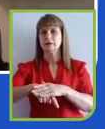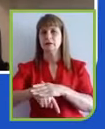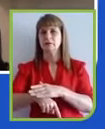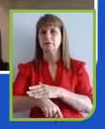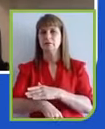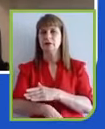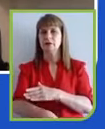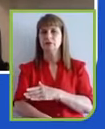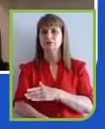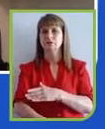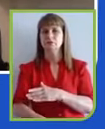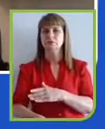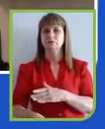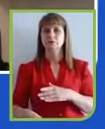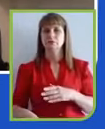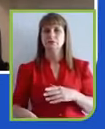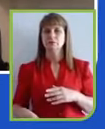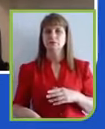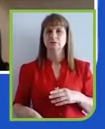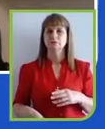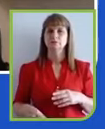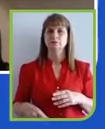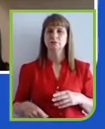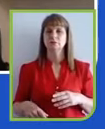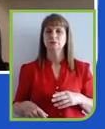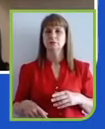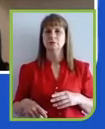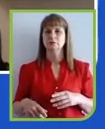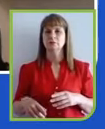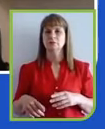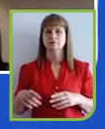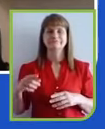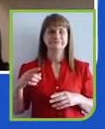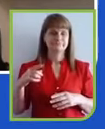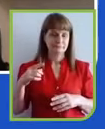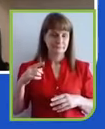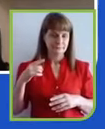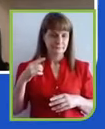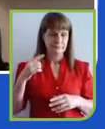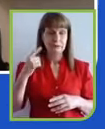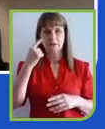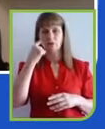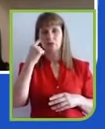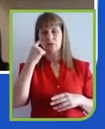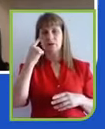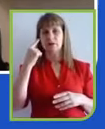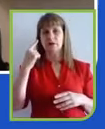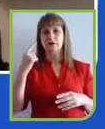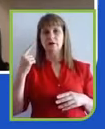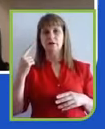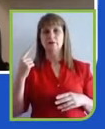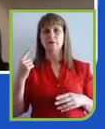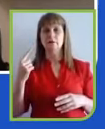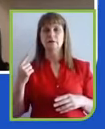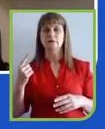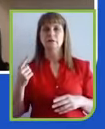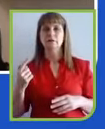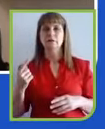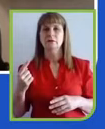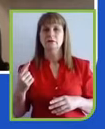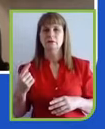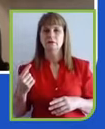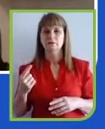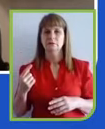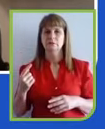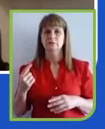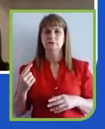no dia a dia, né, e também com um olhar estratégico, mas, ao mesmo tempo, também com um olhar